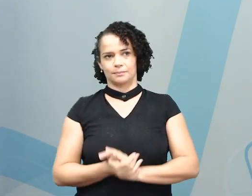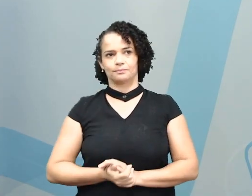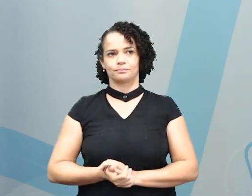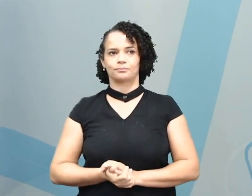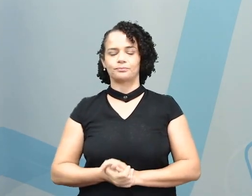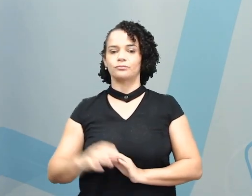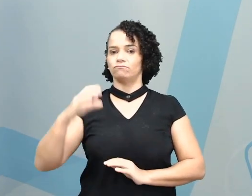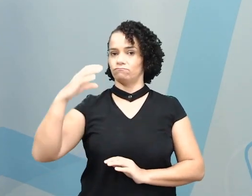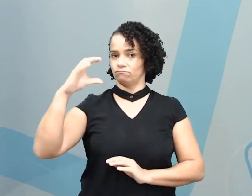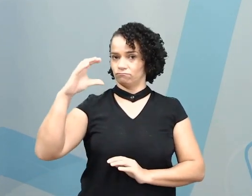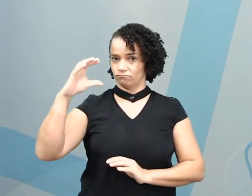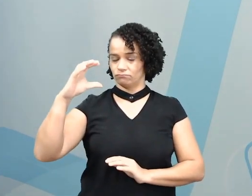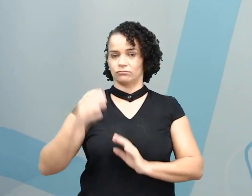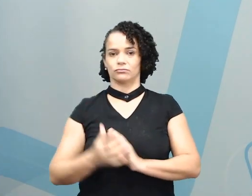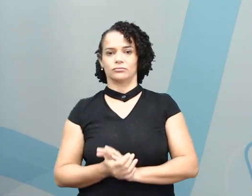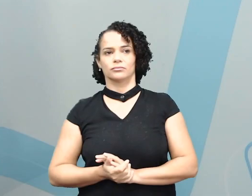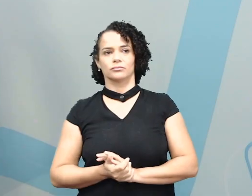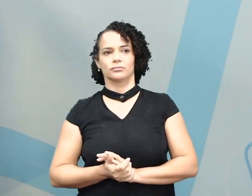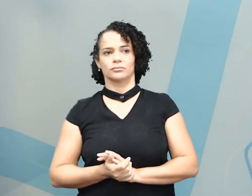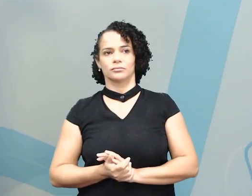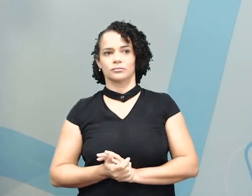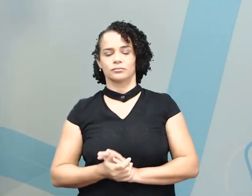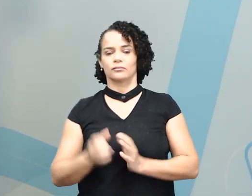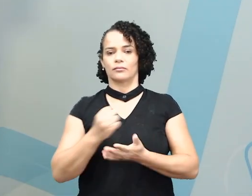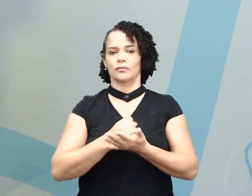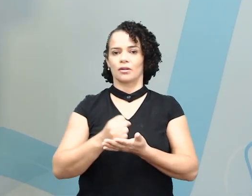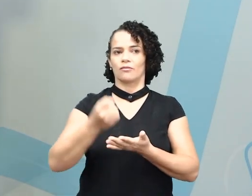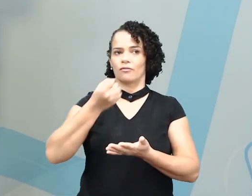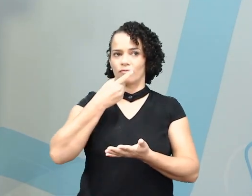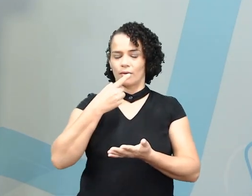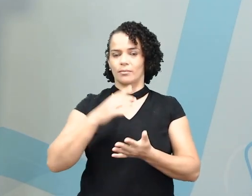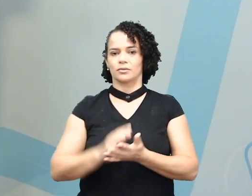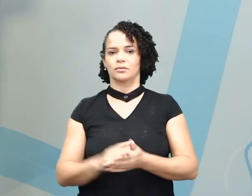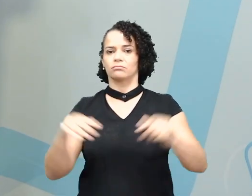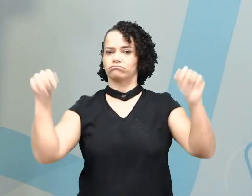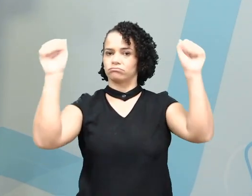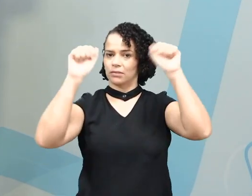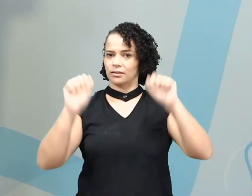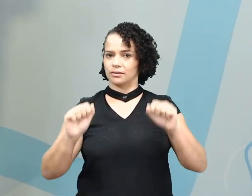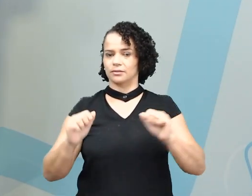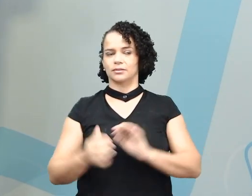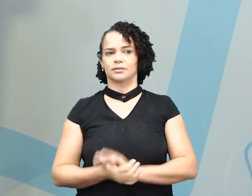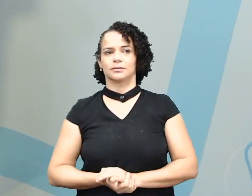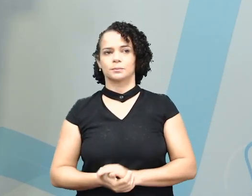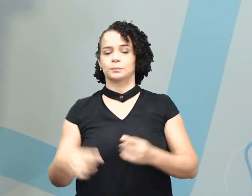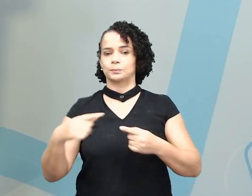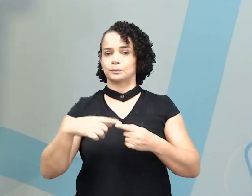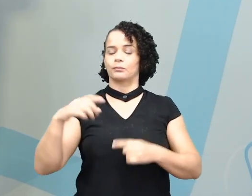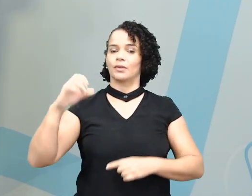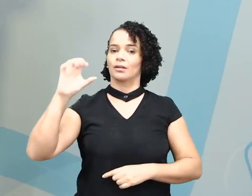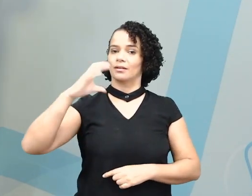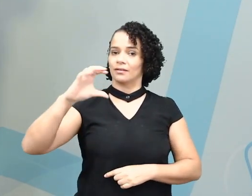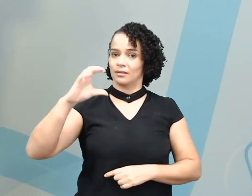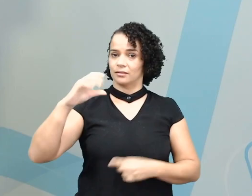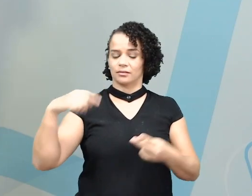Pharmacist. Artist. Mais uma vez! Scientist. Scientist.